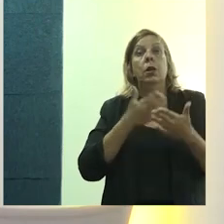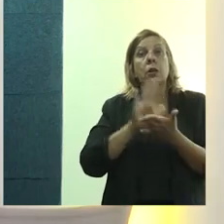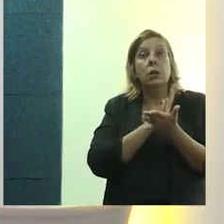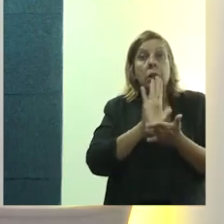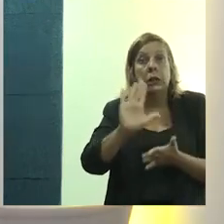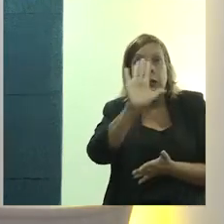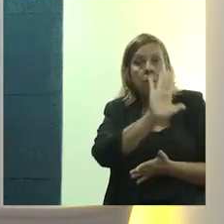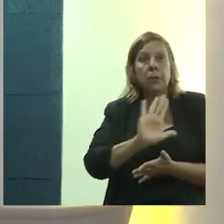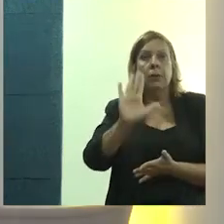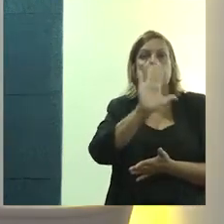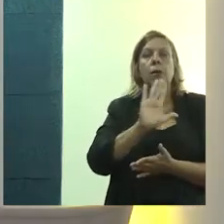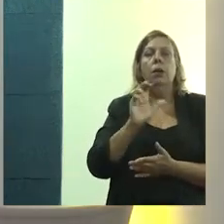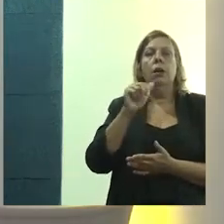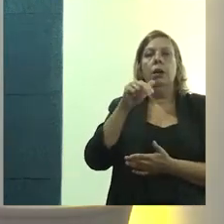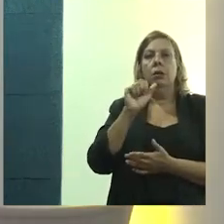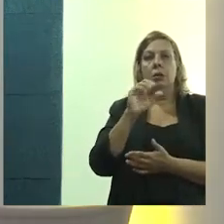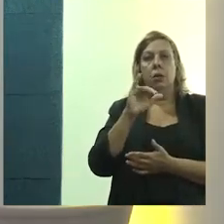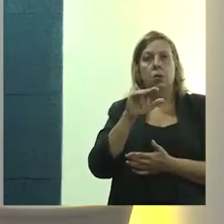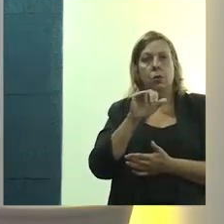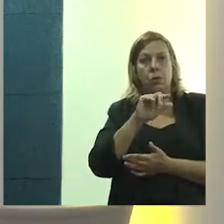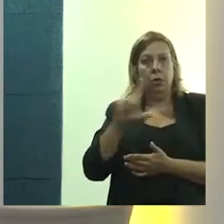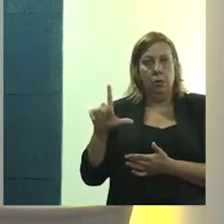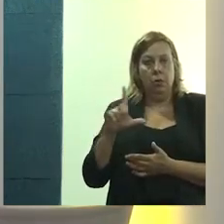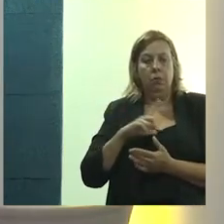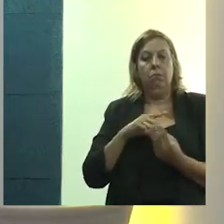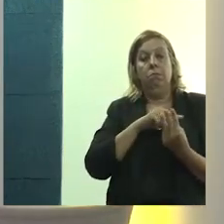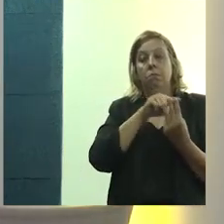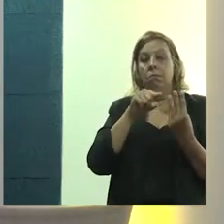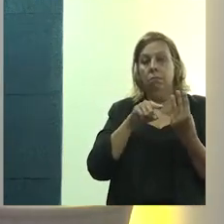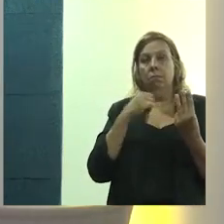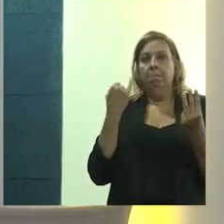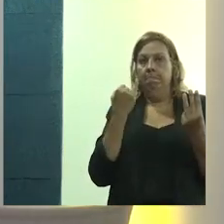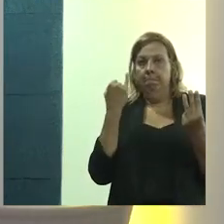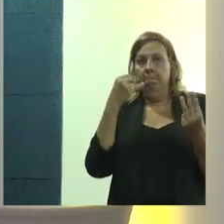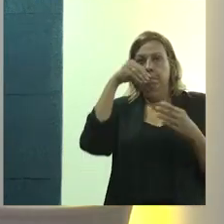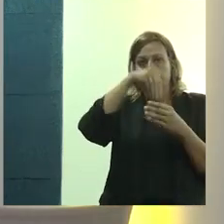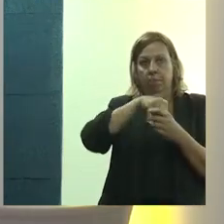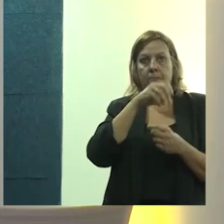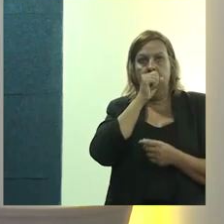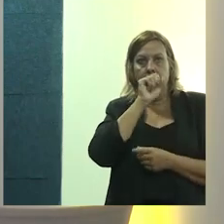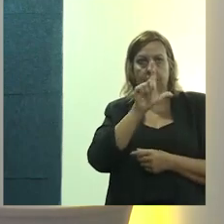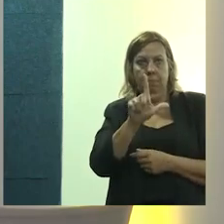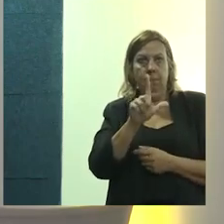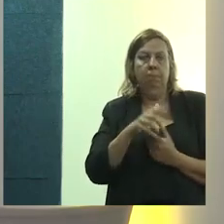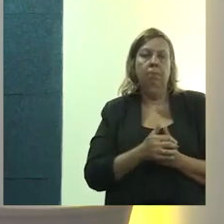de cimento, cimentícia, que é a Nacional. e o